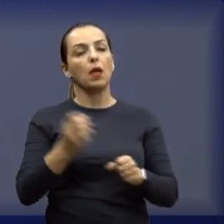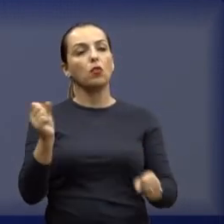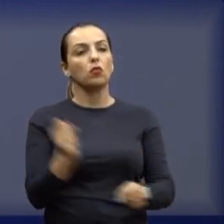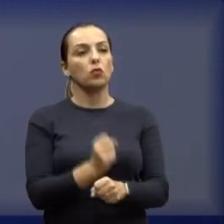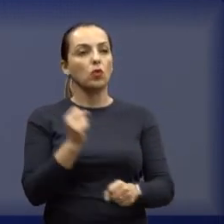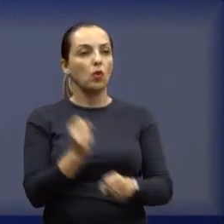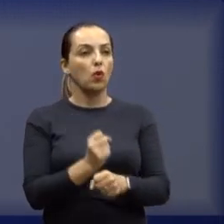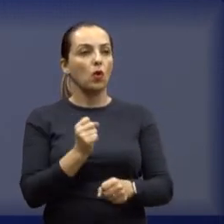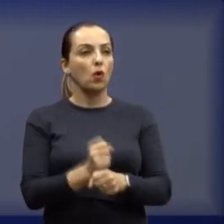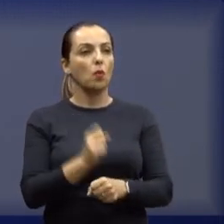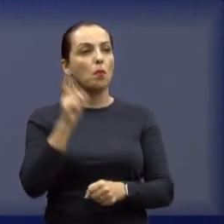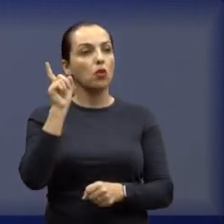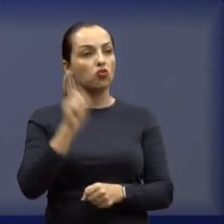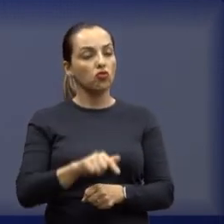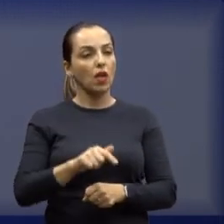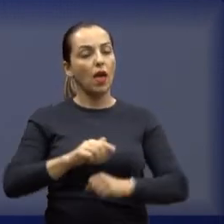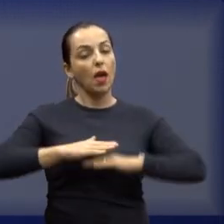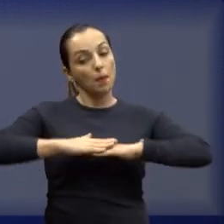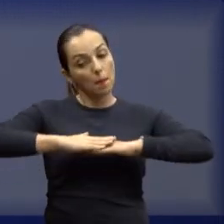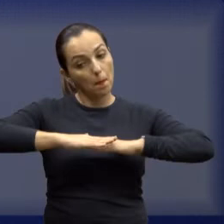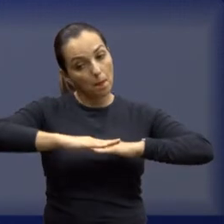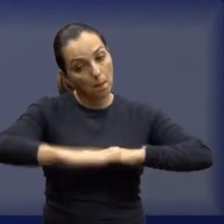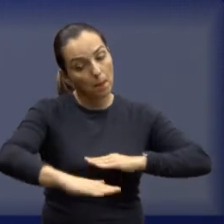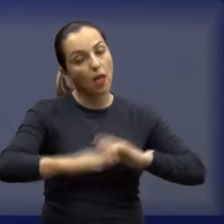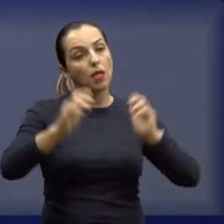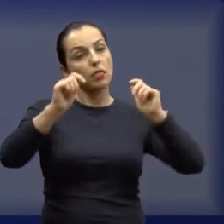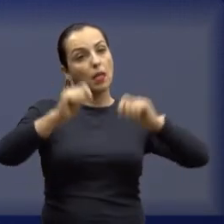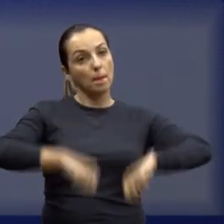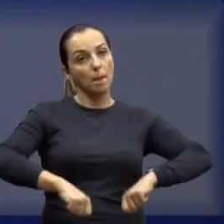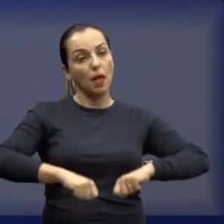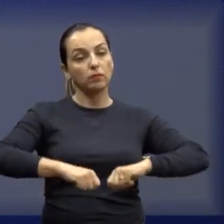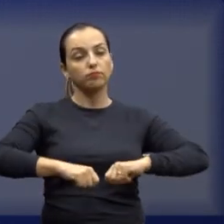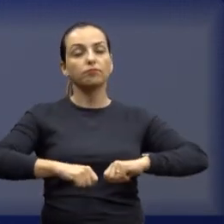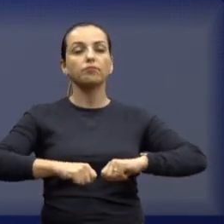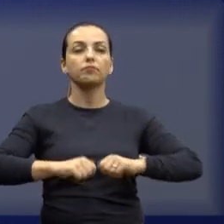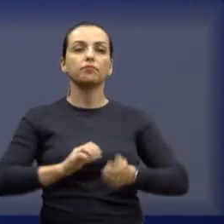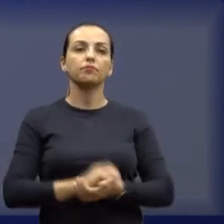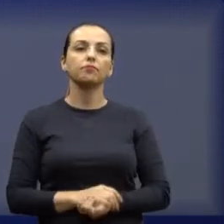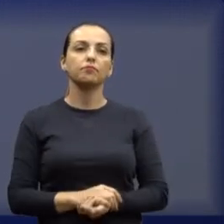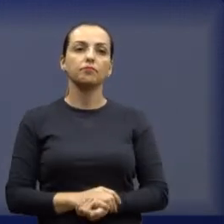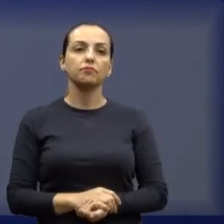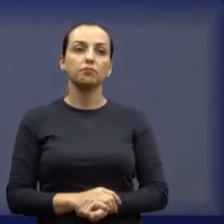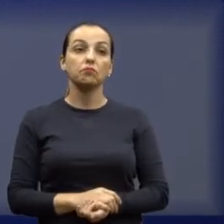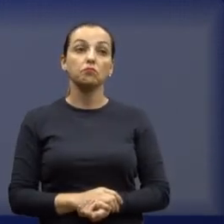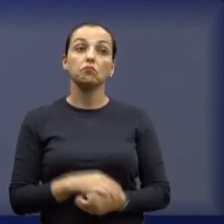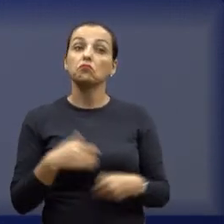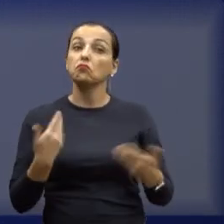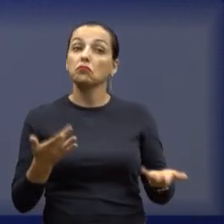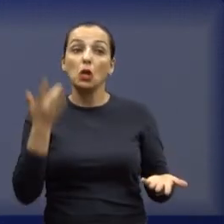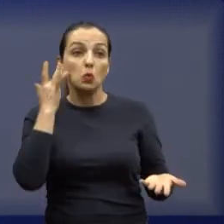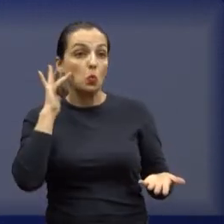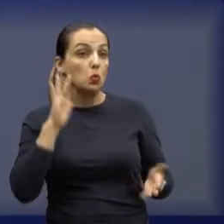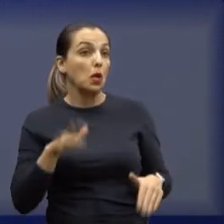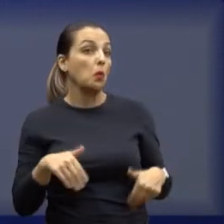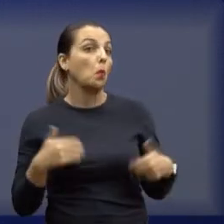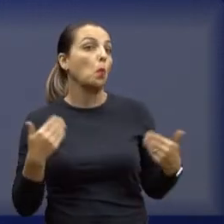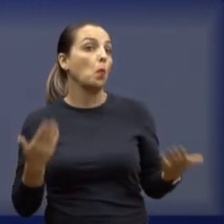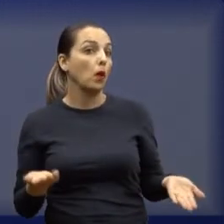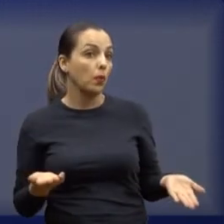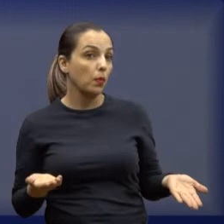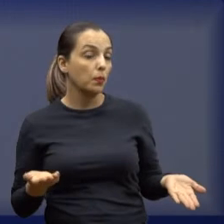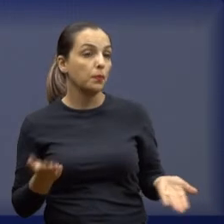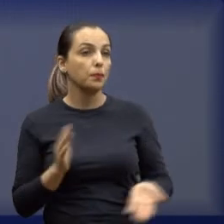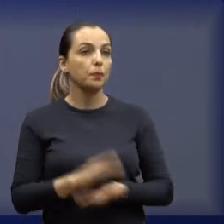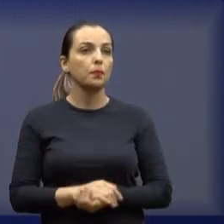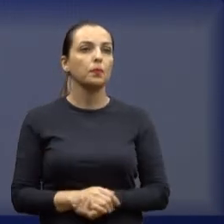Públicas, que a via será contemplada pelo contrato de recarpeamento. Agora só não sabemos o ano, né? Esse é o mistério. Agora